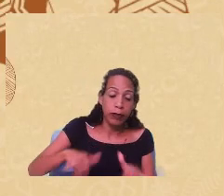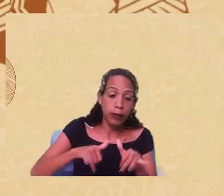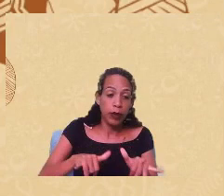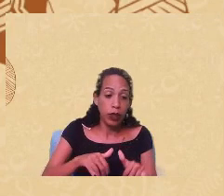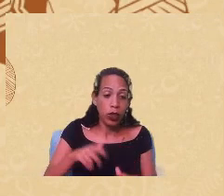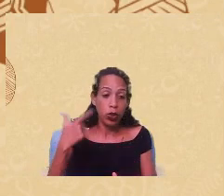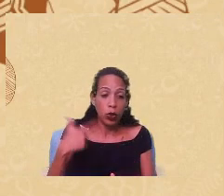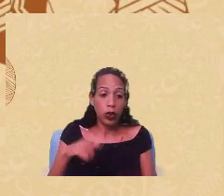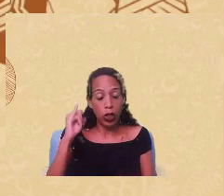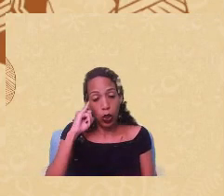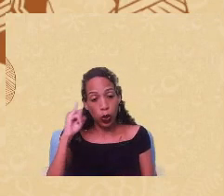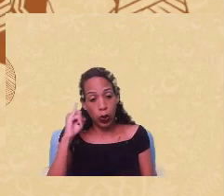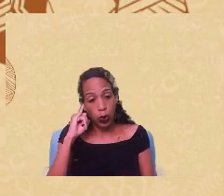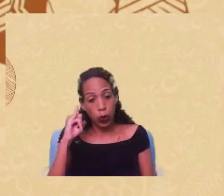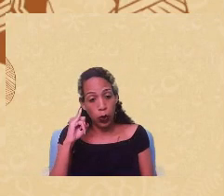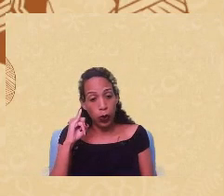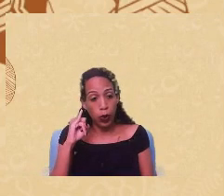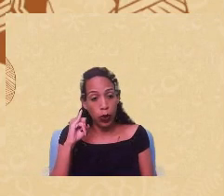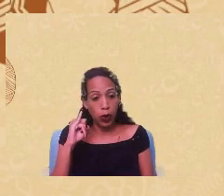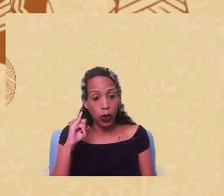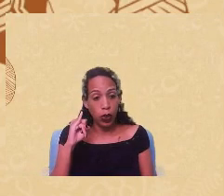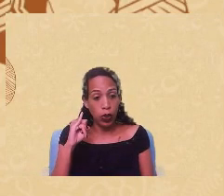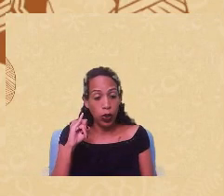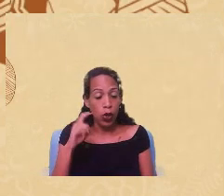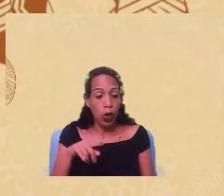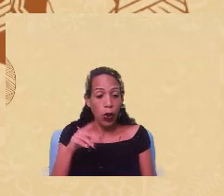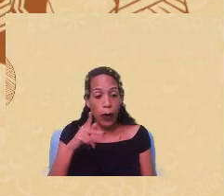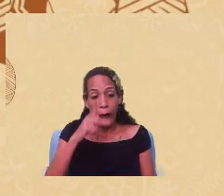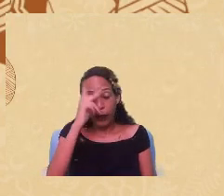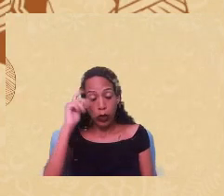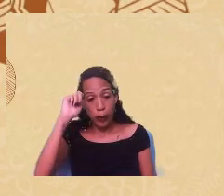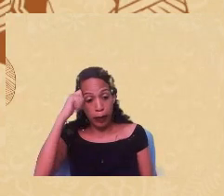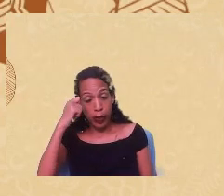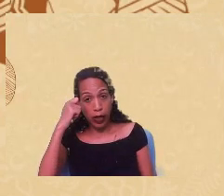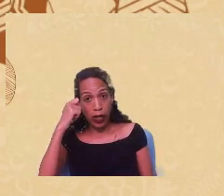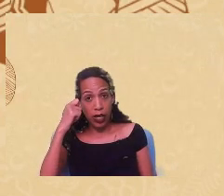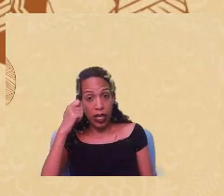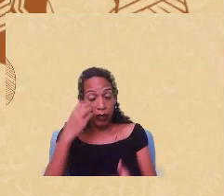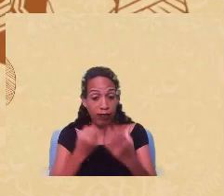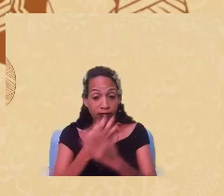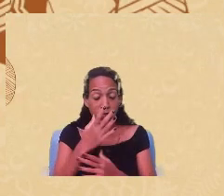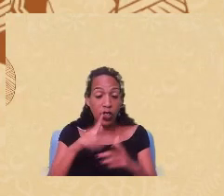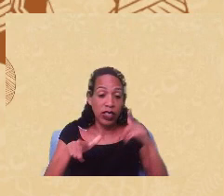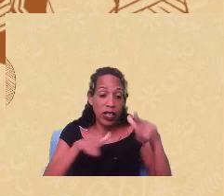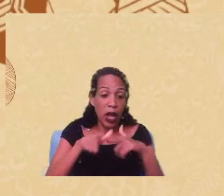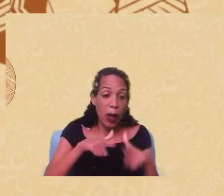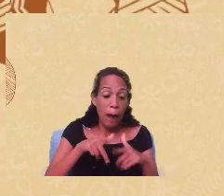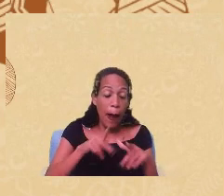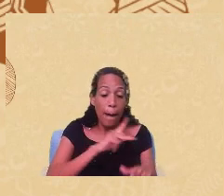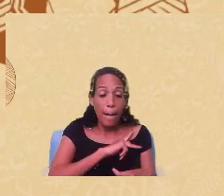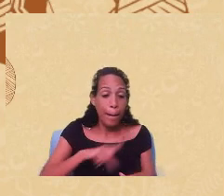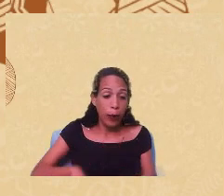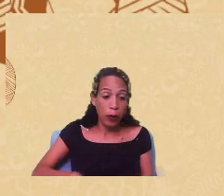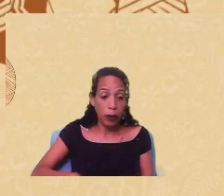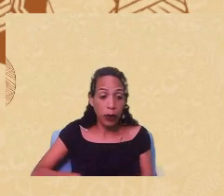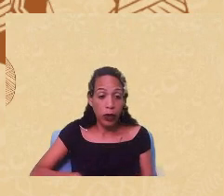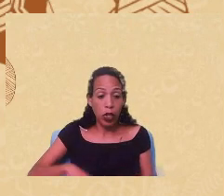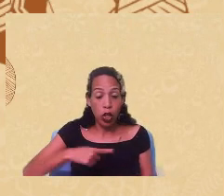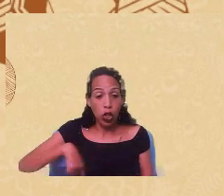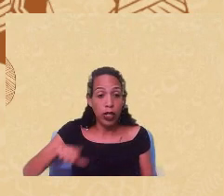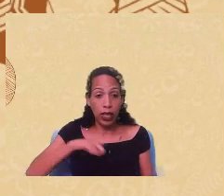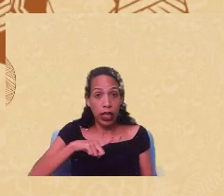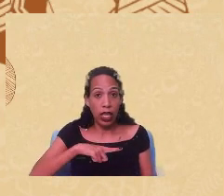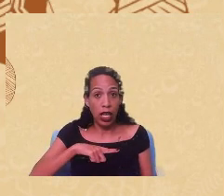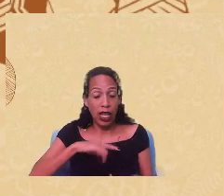indústria historicamente o negro ascendeu principalmente através do serviço público a gente tem um sistema que